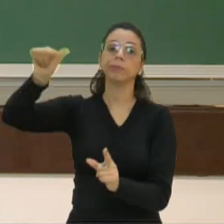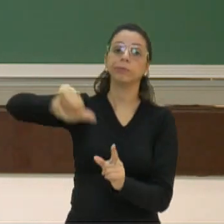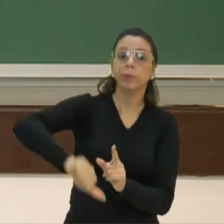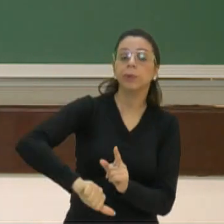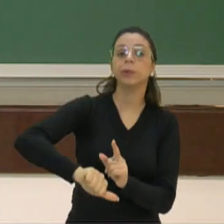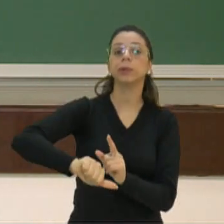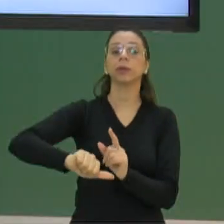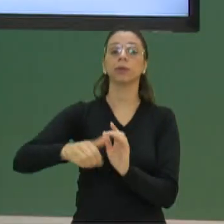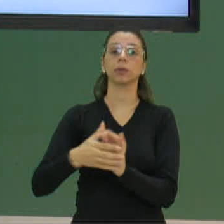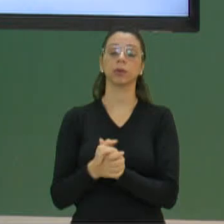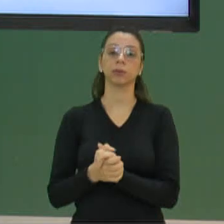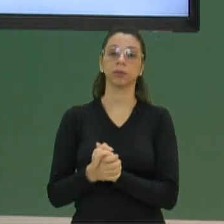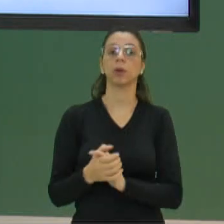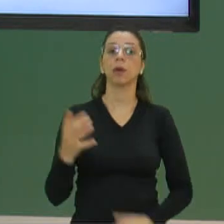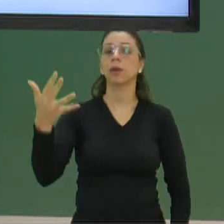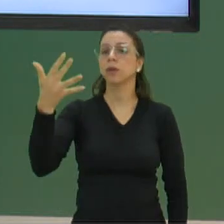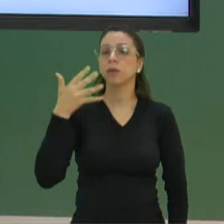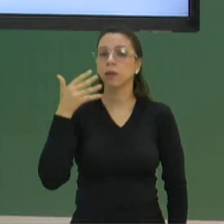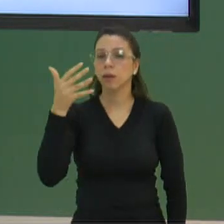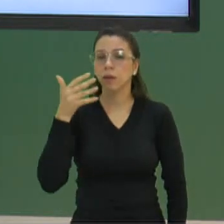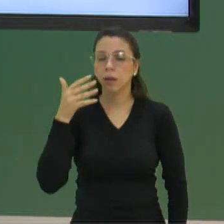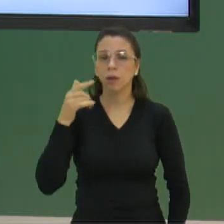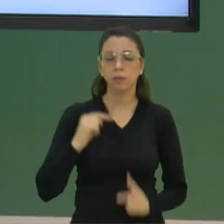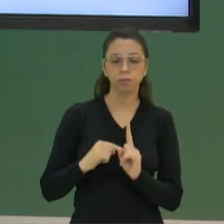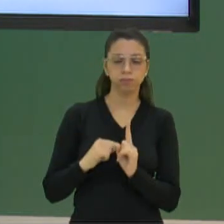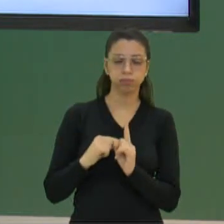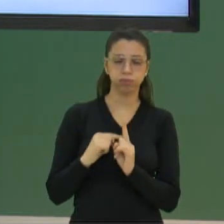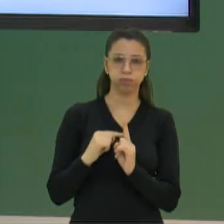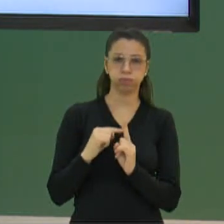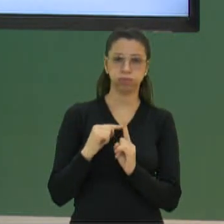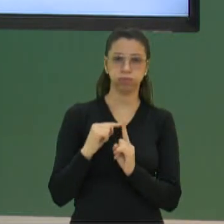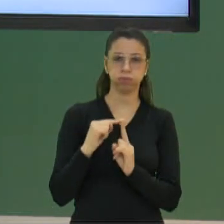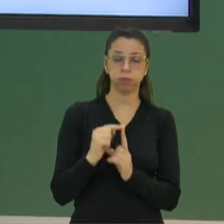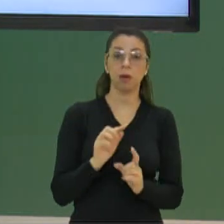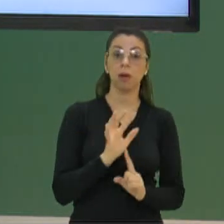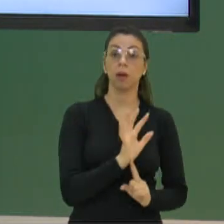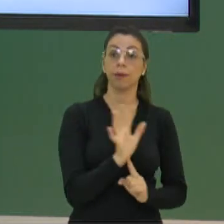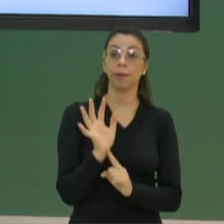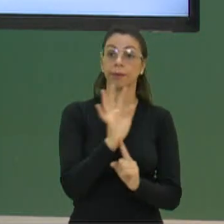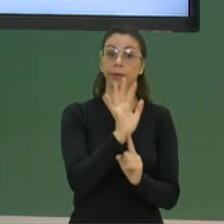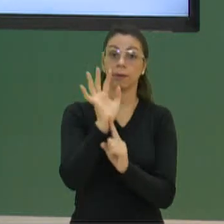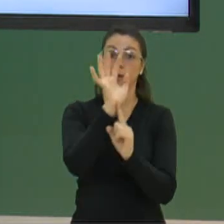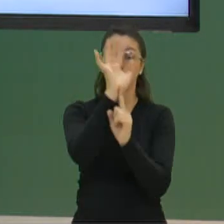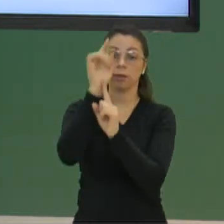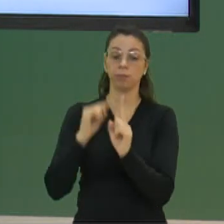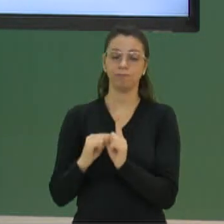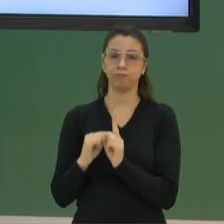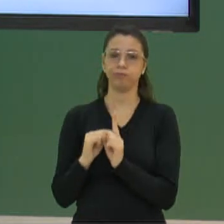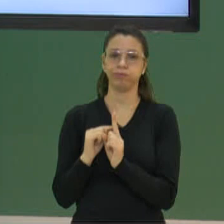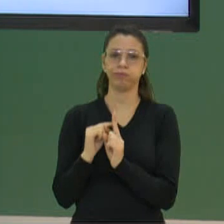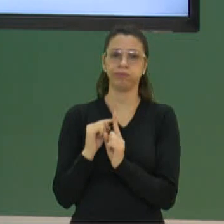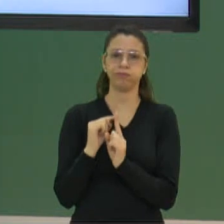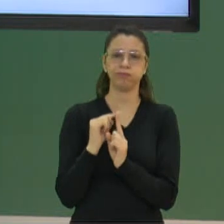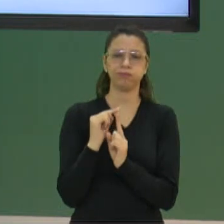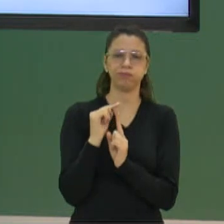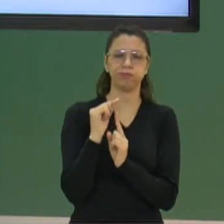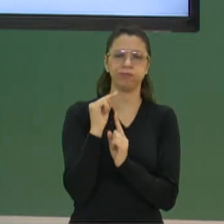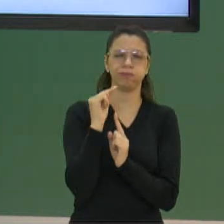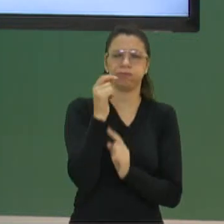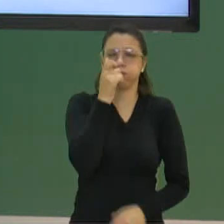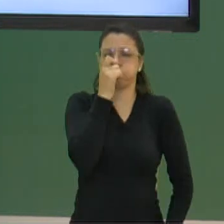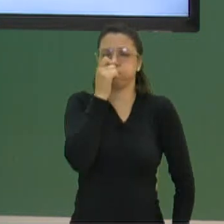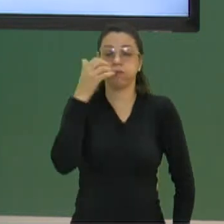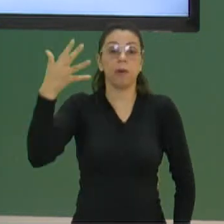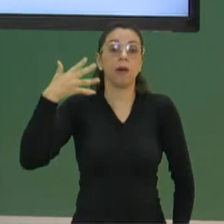esse efeito estufa. Tem colocado muito gás aqui na atmosfera que aumenta esse calor. E aí isso tem